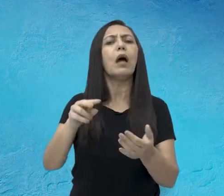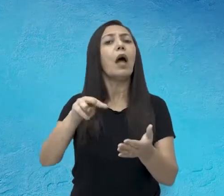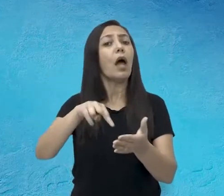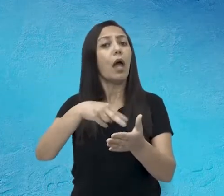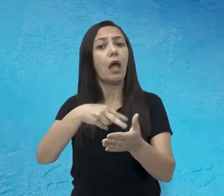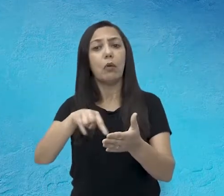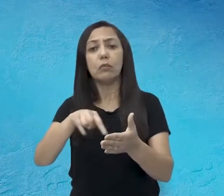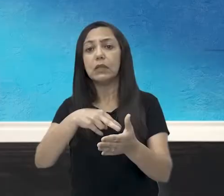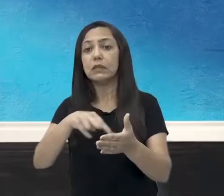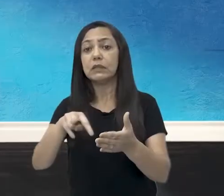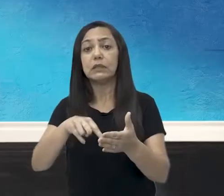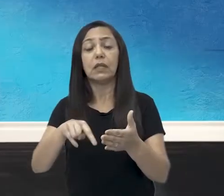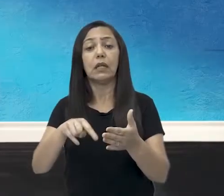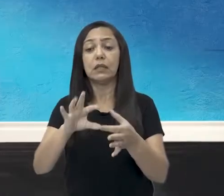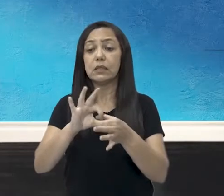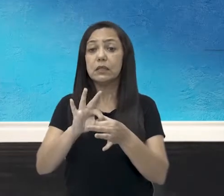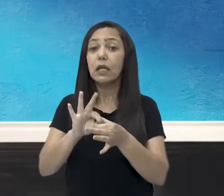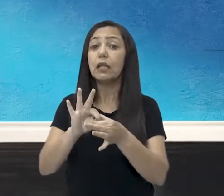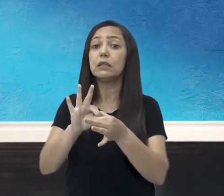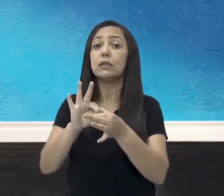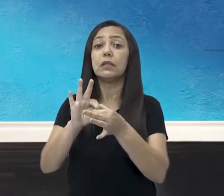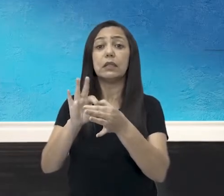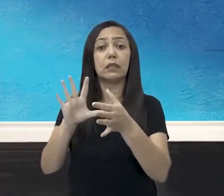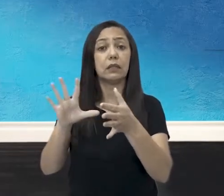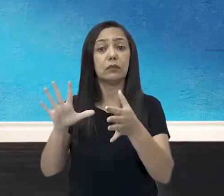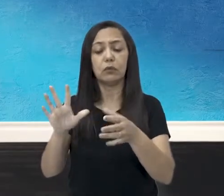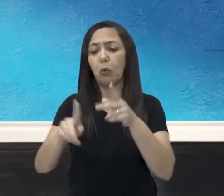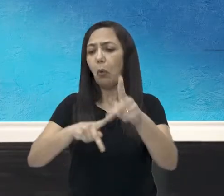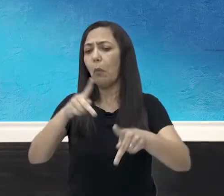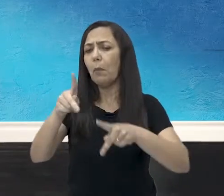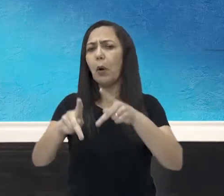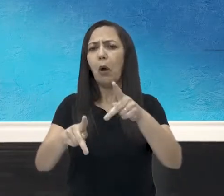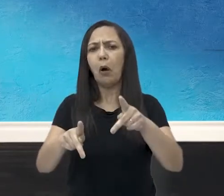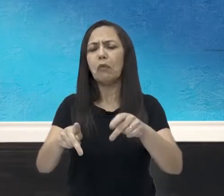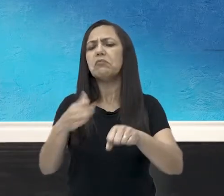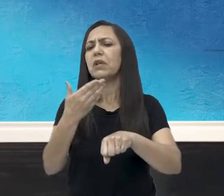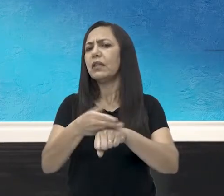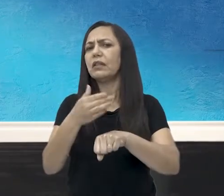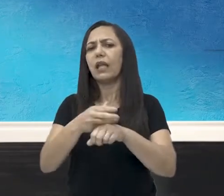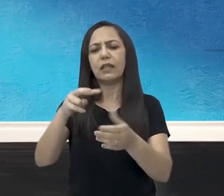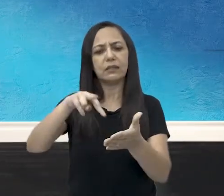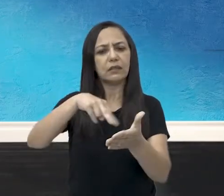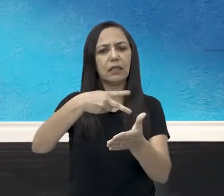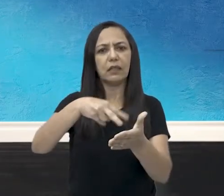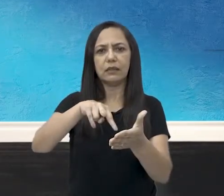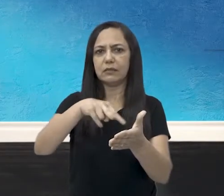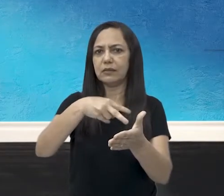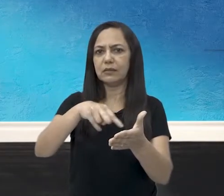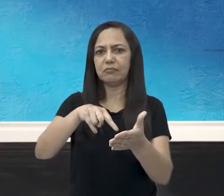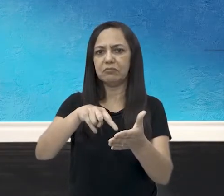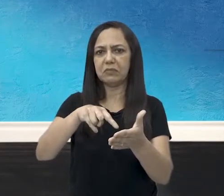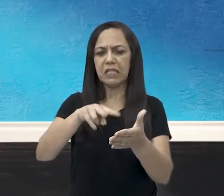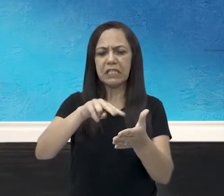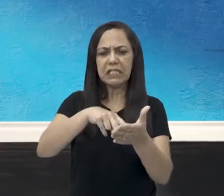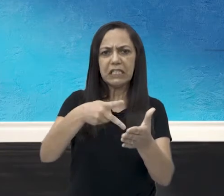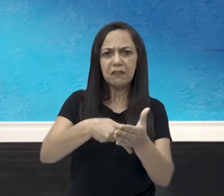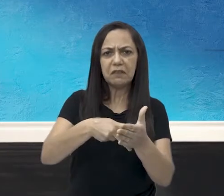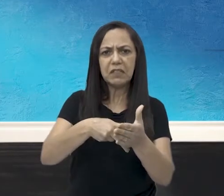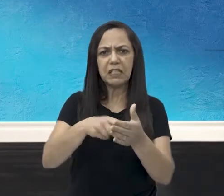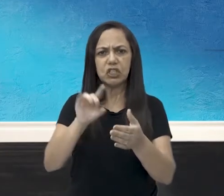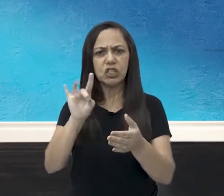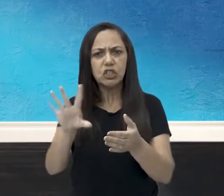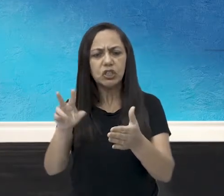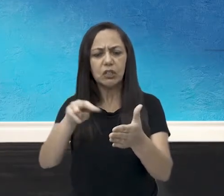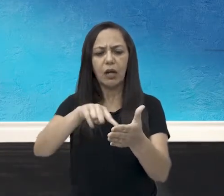veio de um meio acadêmico, ela veio através do povo, tá? Não significa necessariamente que